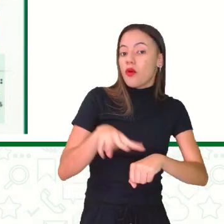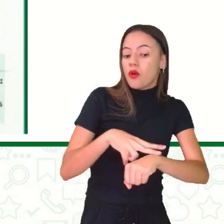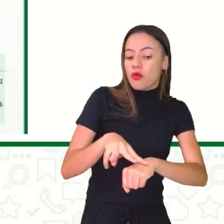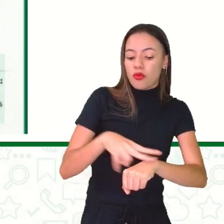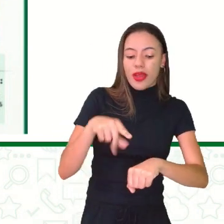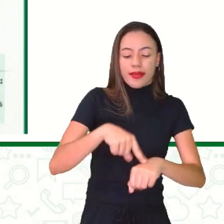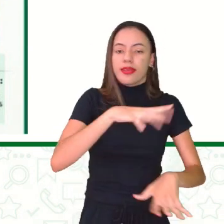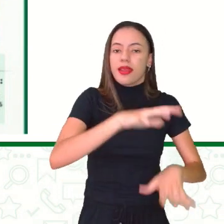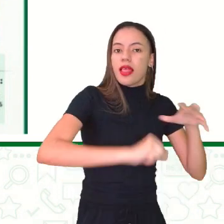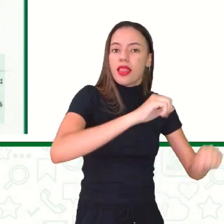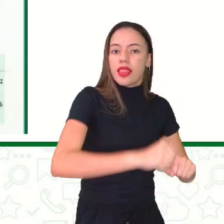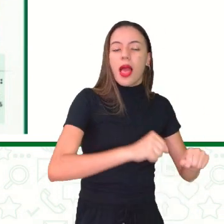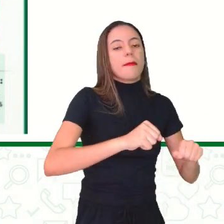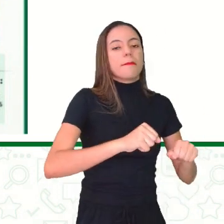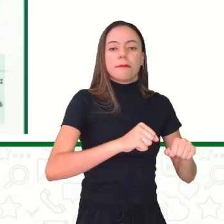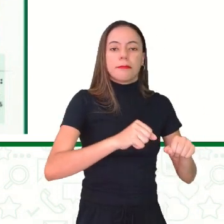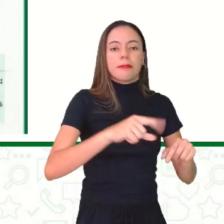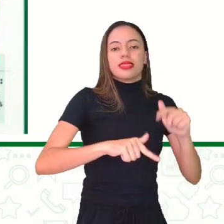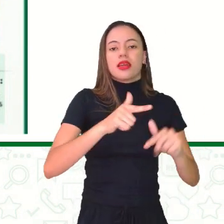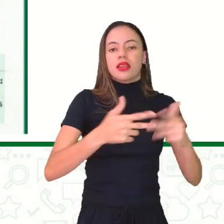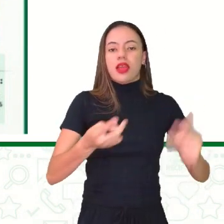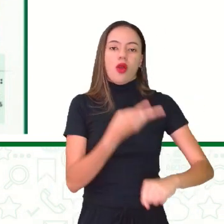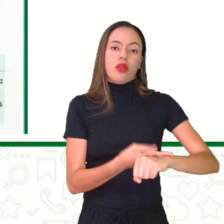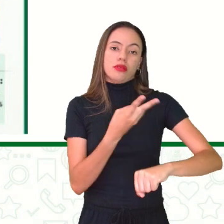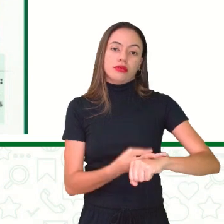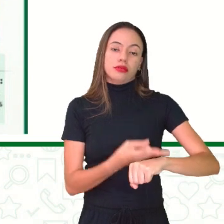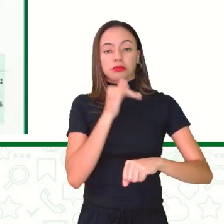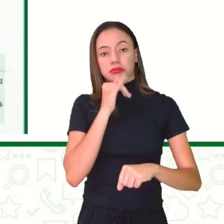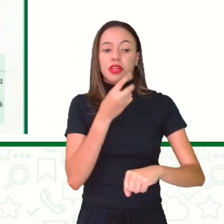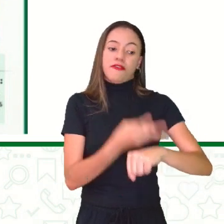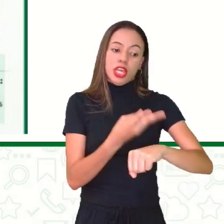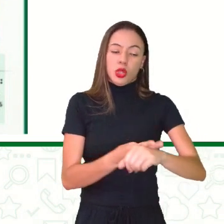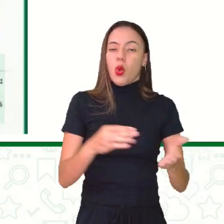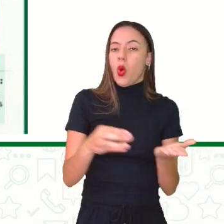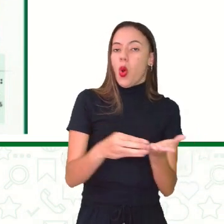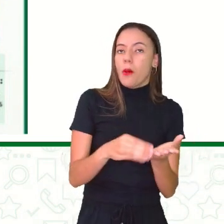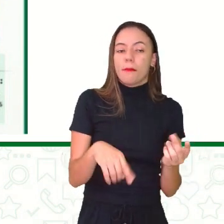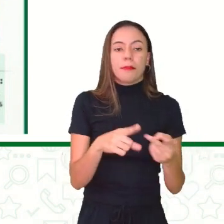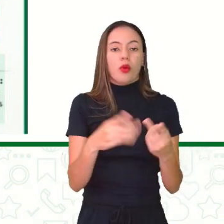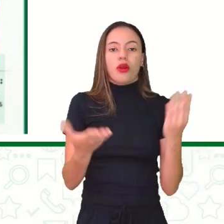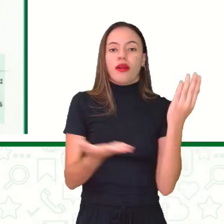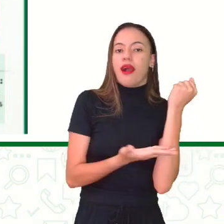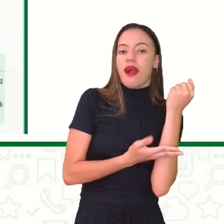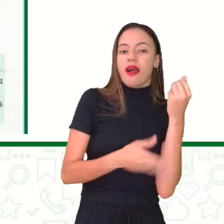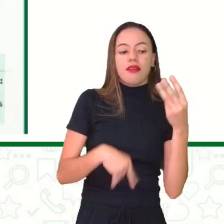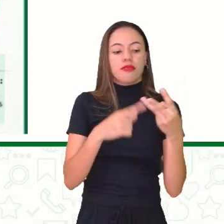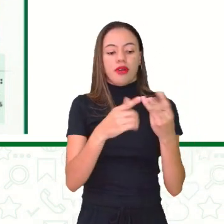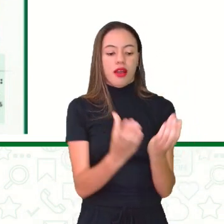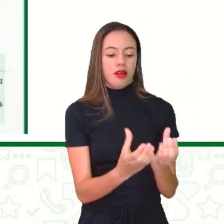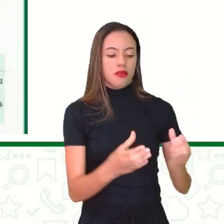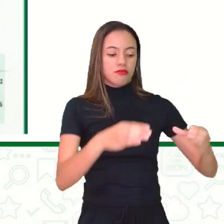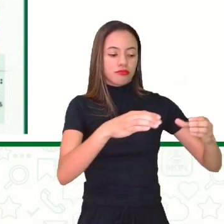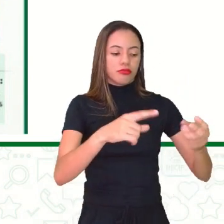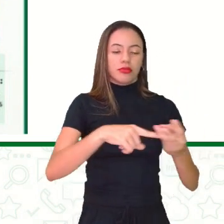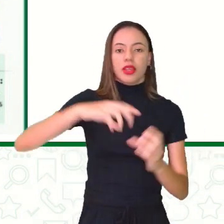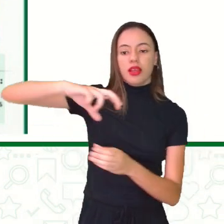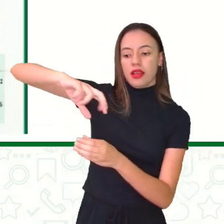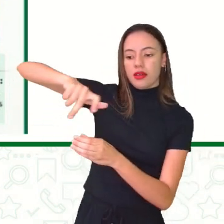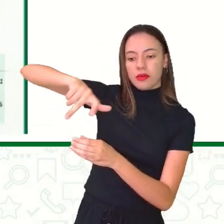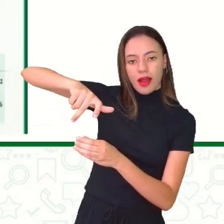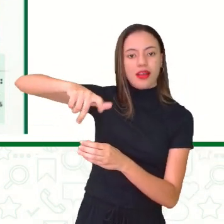feito de vidro. Tá certo? Então, o vidro pode ser copos, garrafas, potes, frascos de